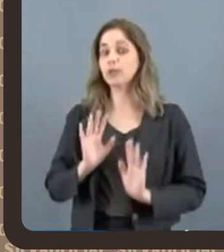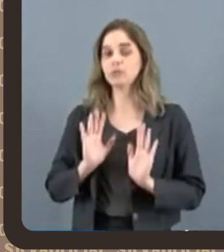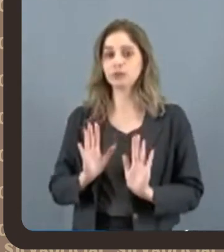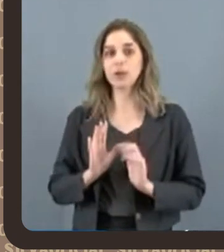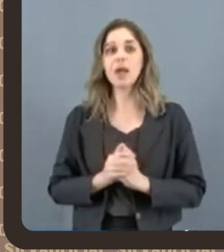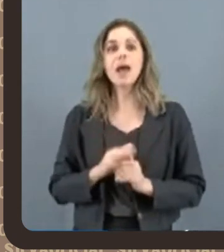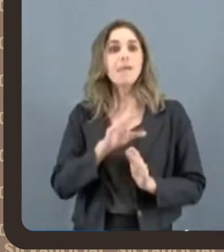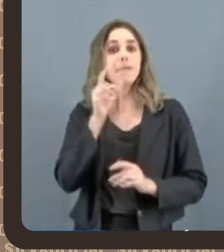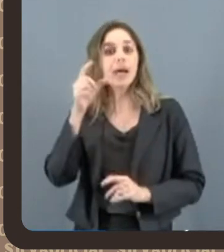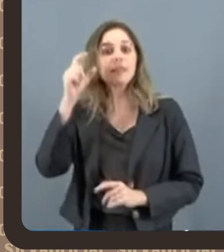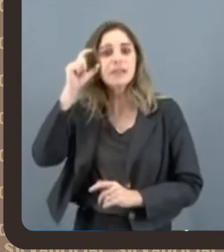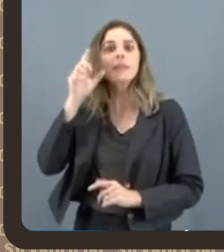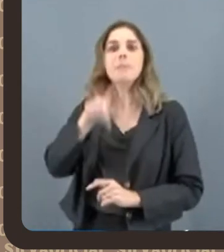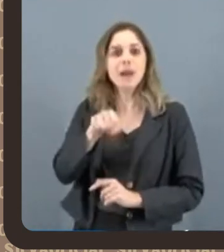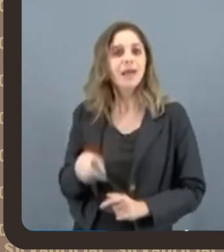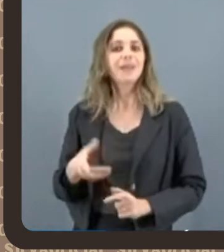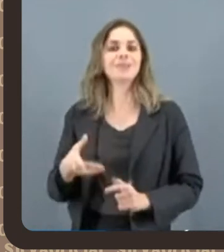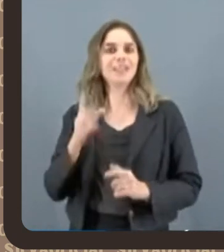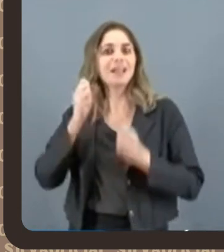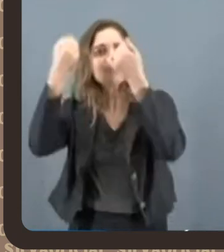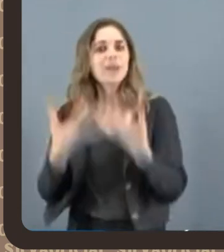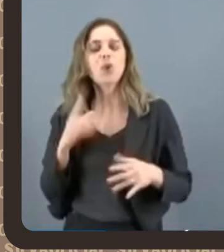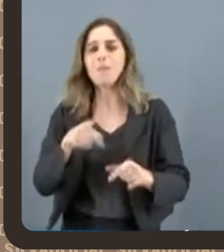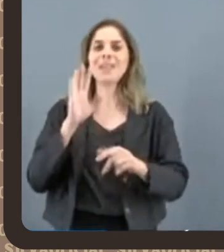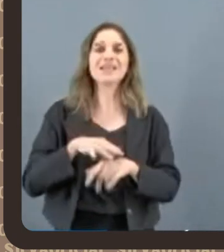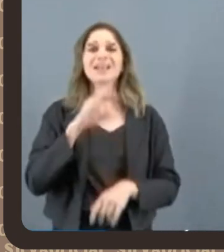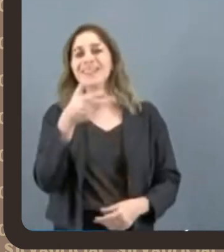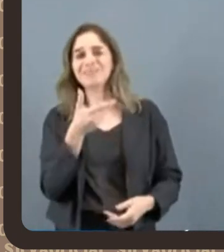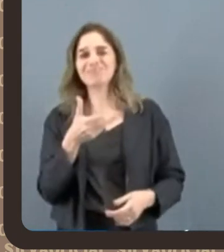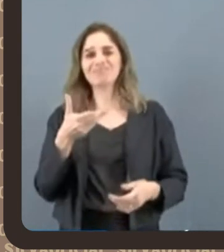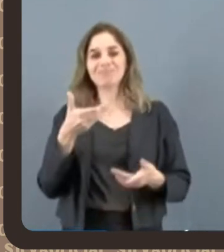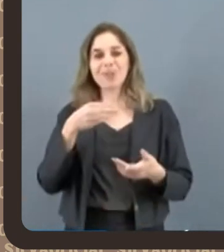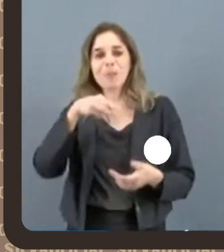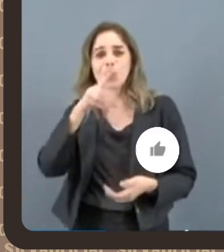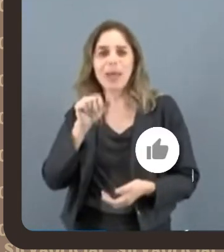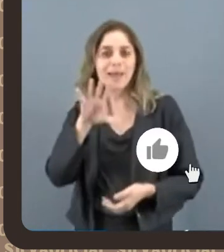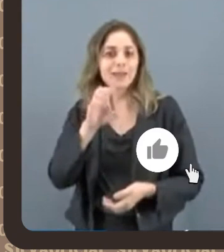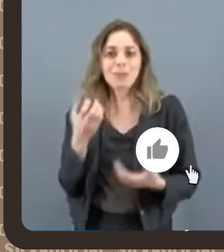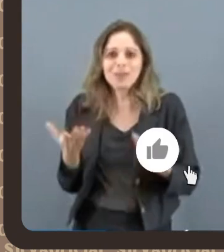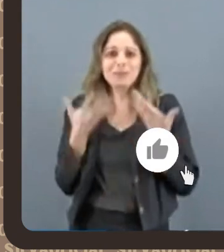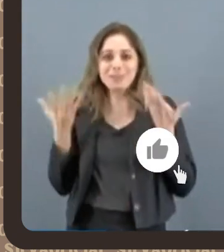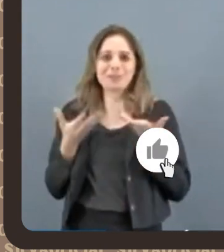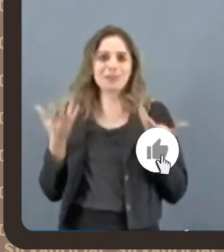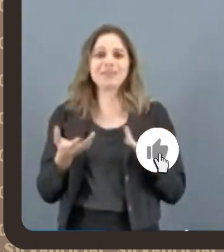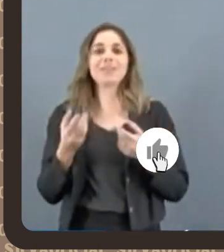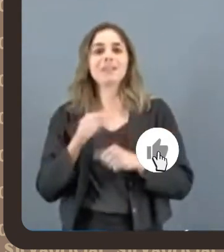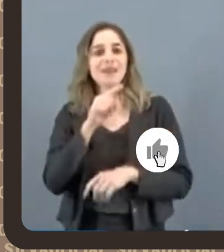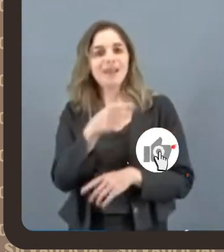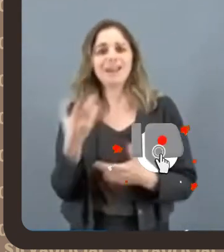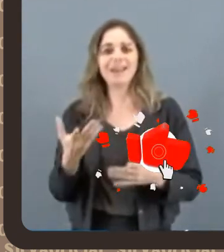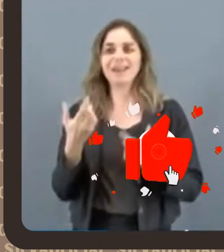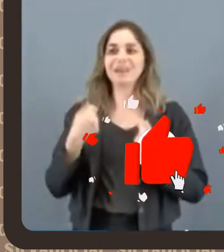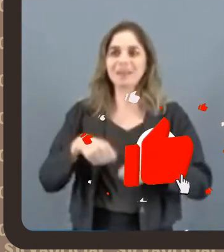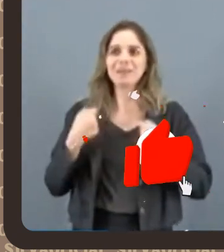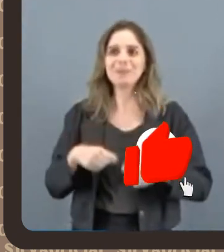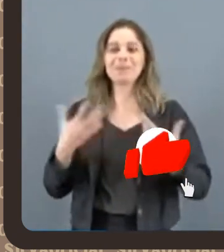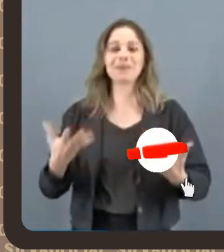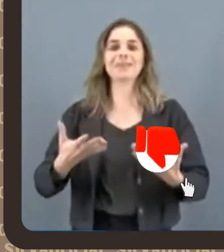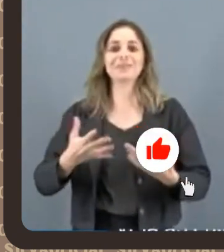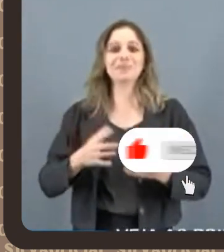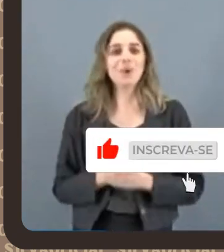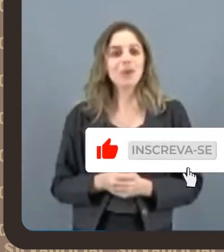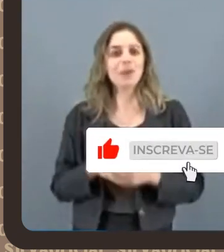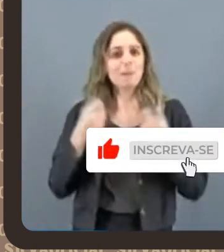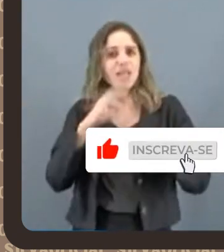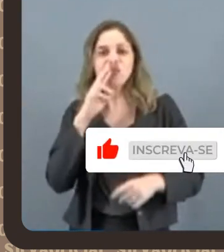Esse moleque precisa de resposta, isso é o moleque. Moleque, eu tenho a vergonha de você. Isso é o moleque. Esse moleque precisa de